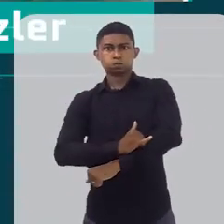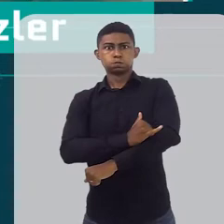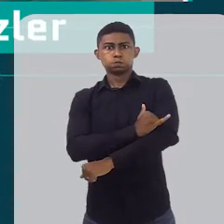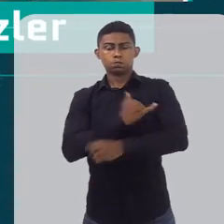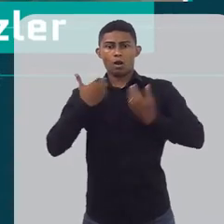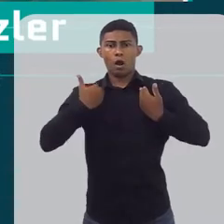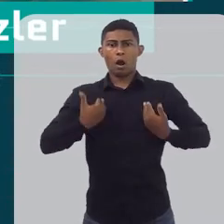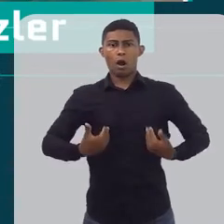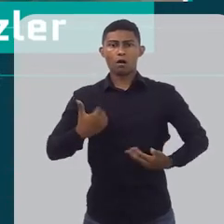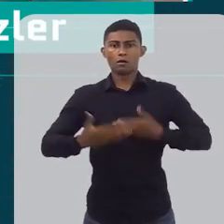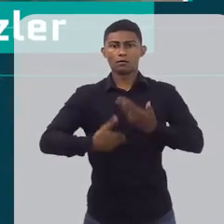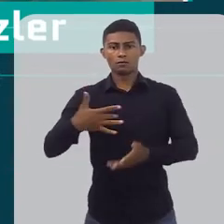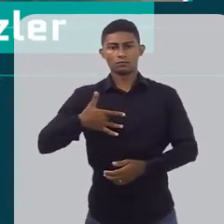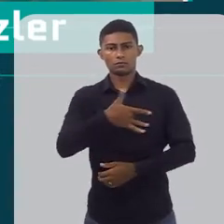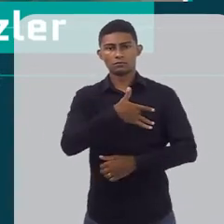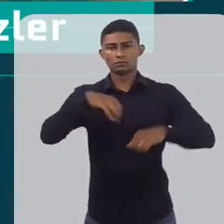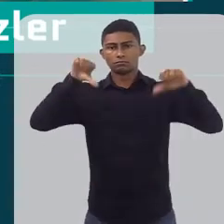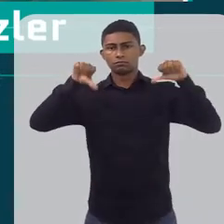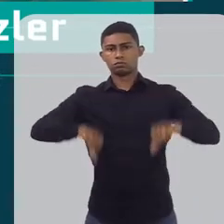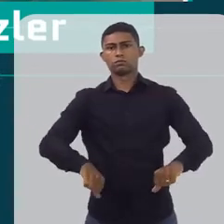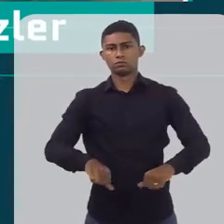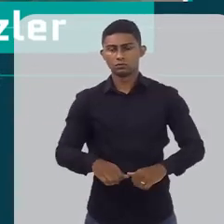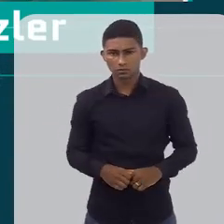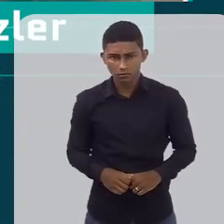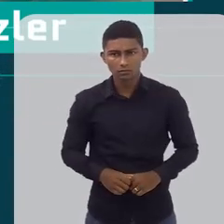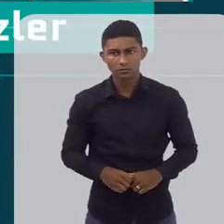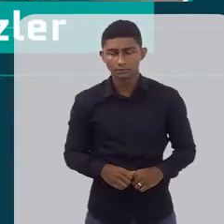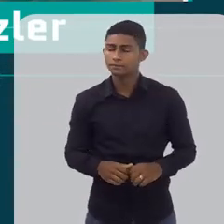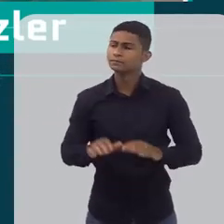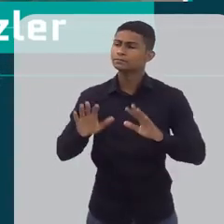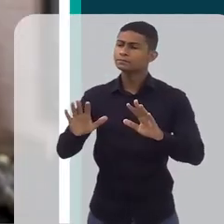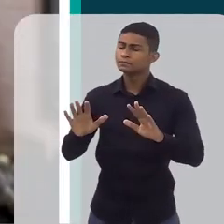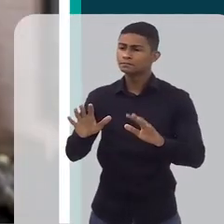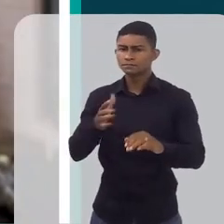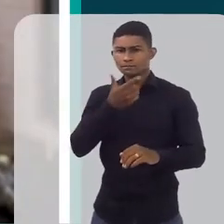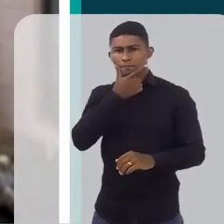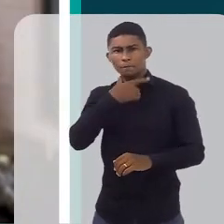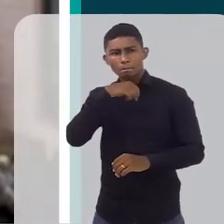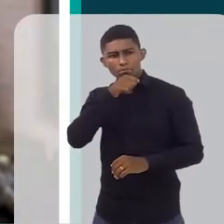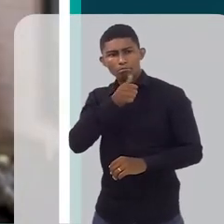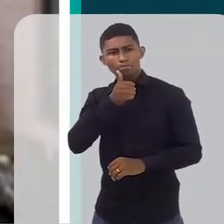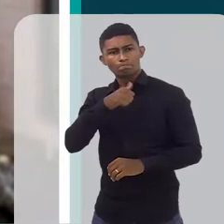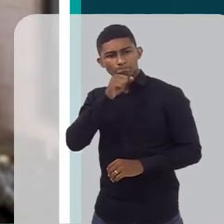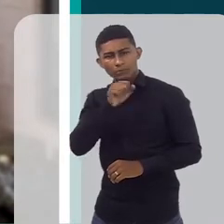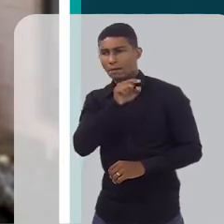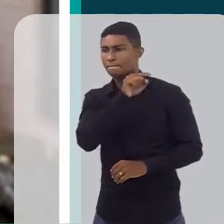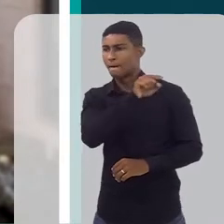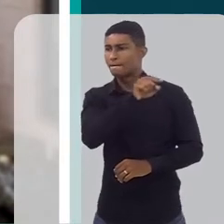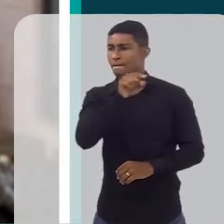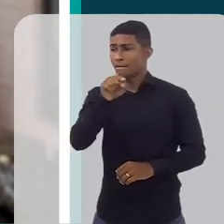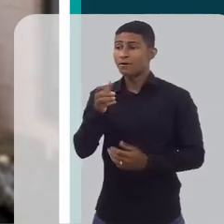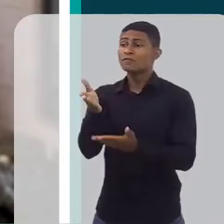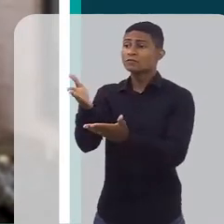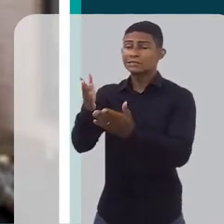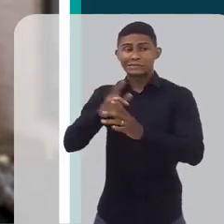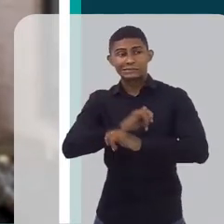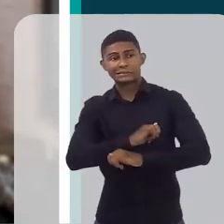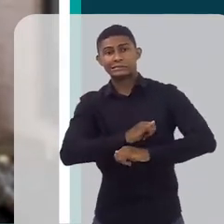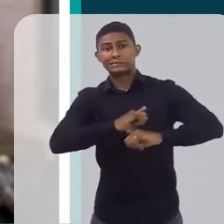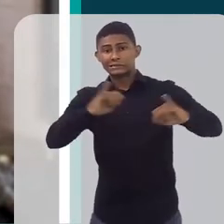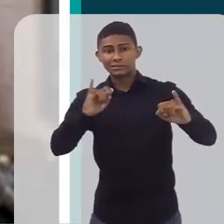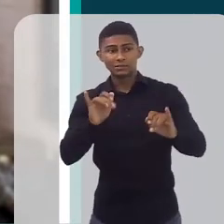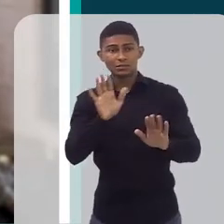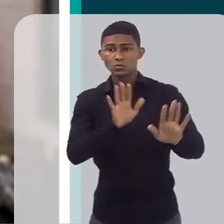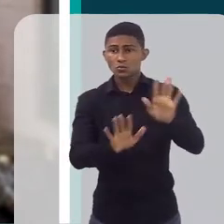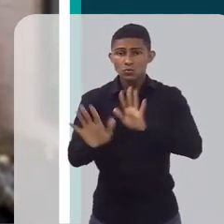comprometimento da saúde dela. Agora, qual é o alerta, né? Para os pais perceberem que essa criança